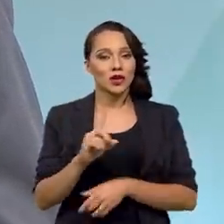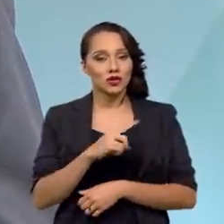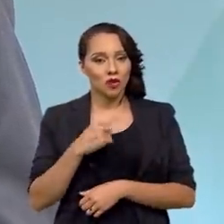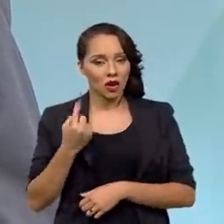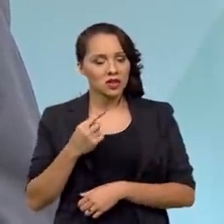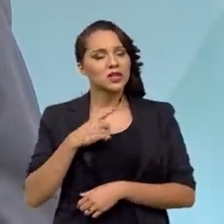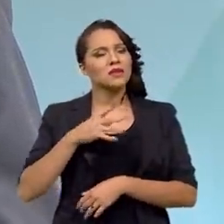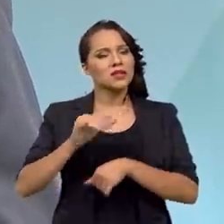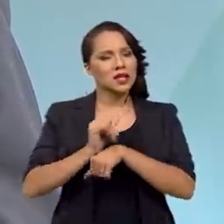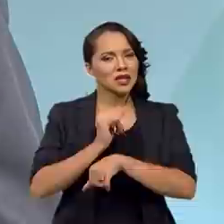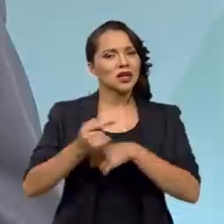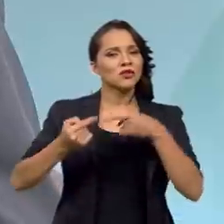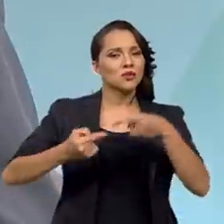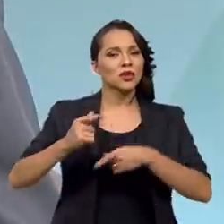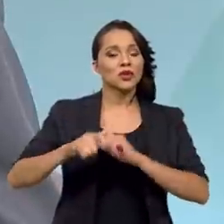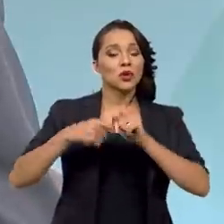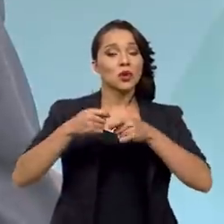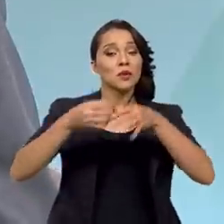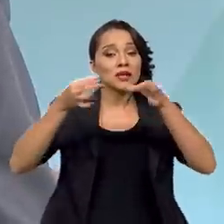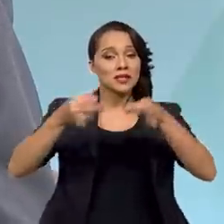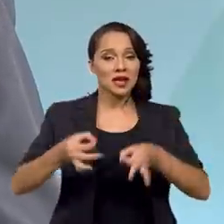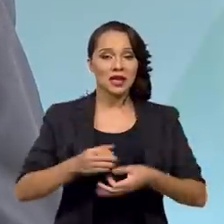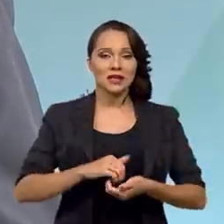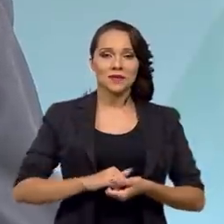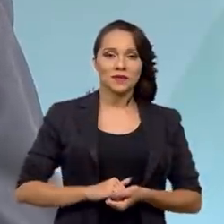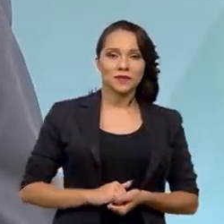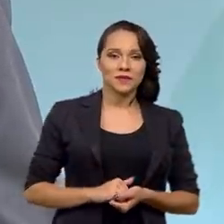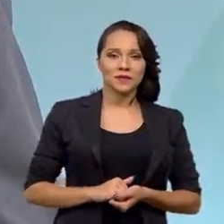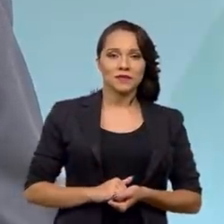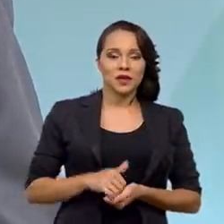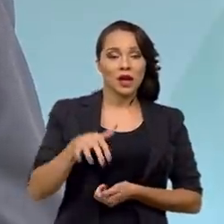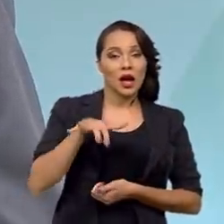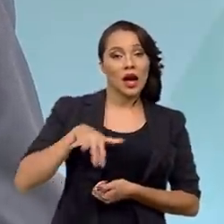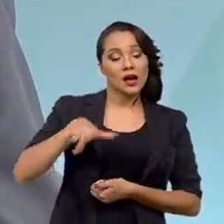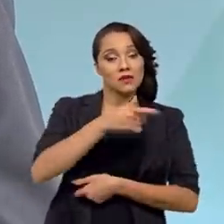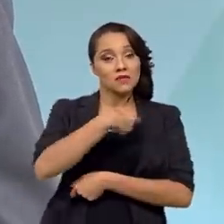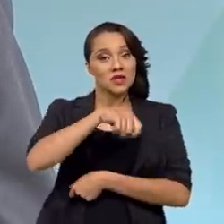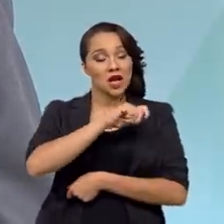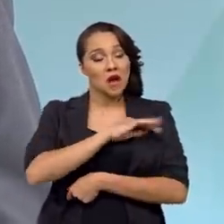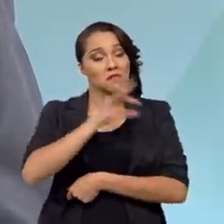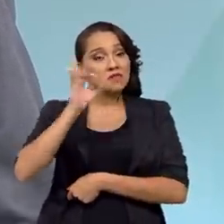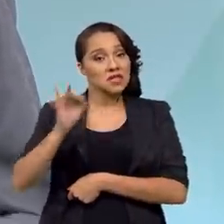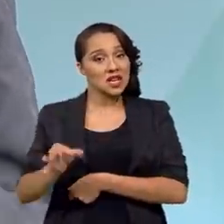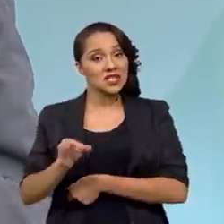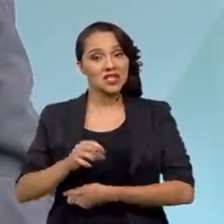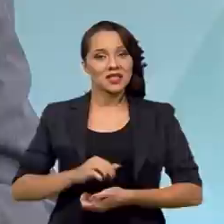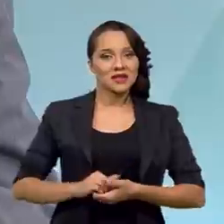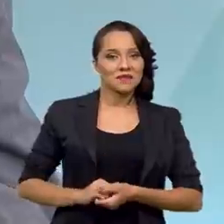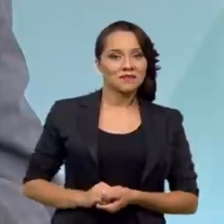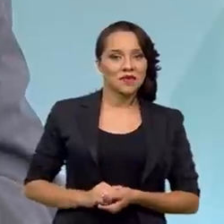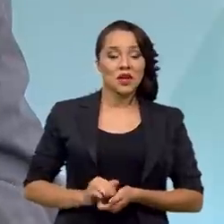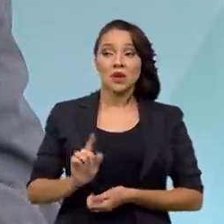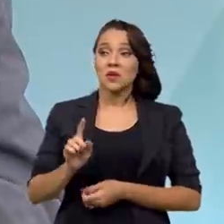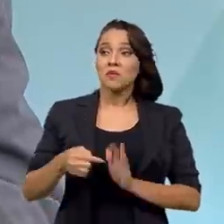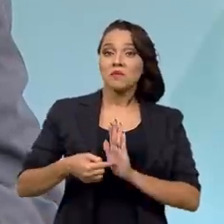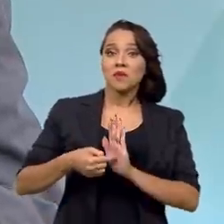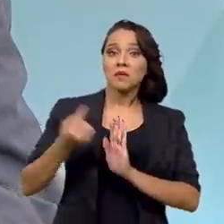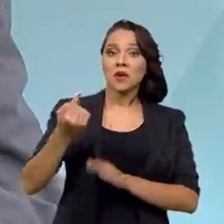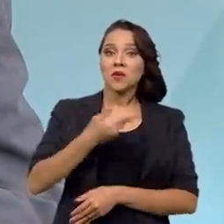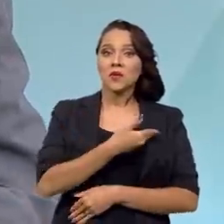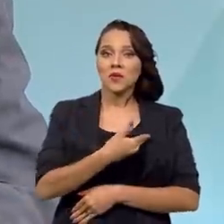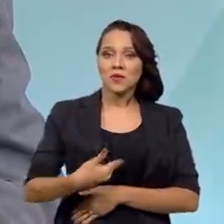tomamos as medidas de política econômica corretas. O nosso lado fiscal está consolidado. Nós vamos ser o primeiro